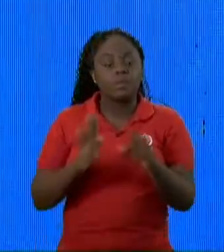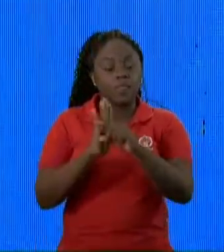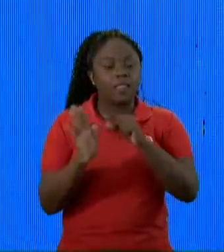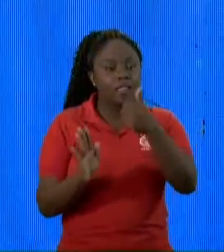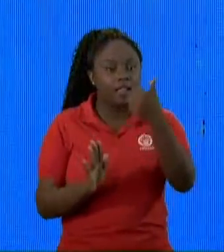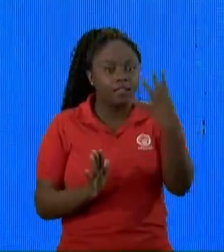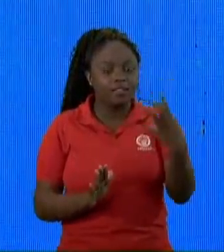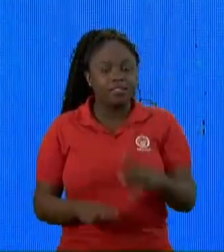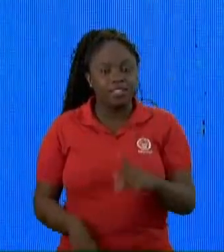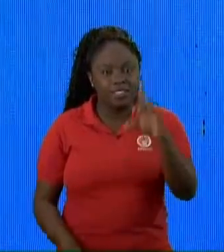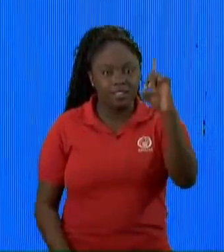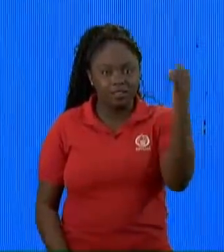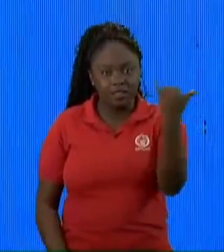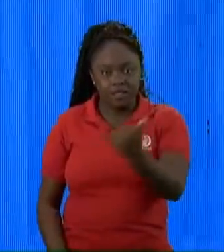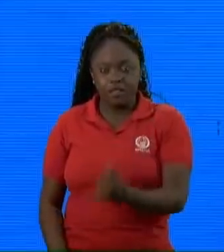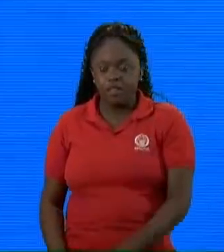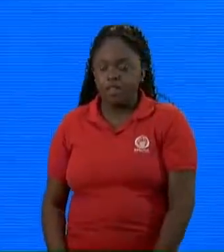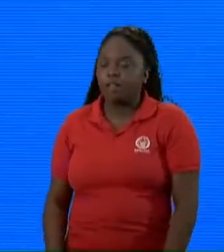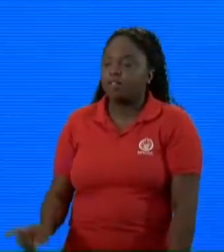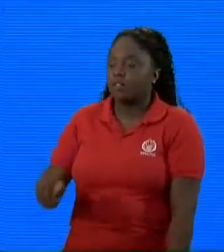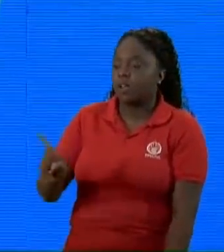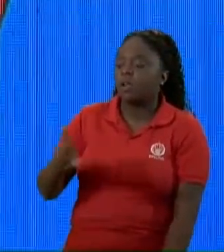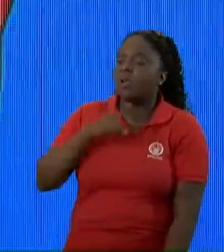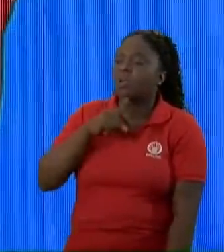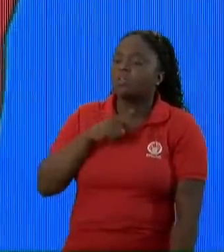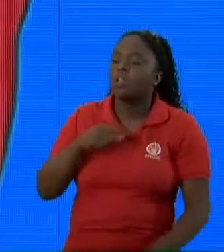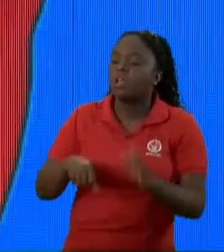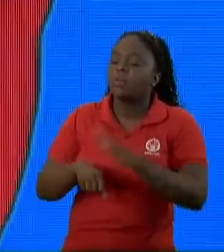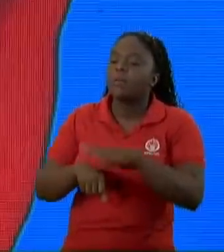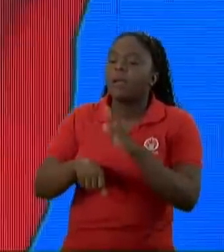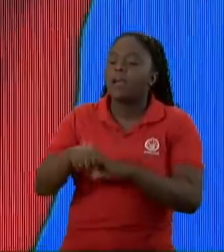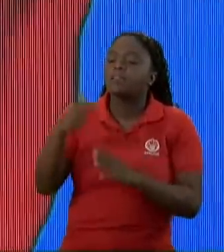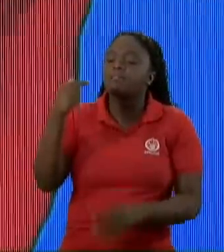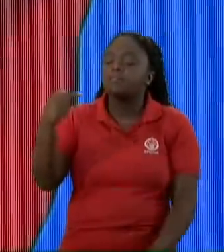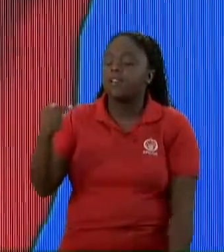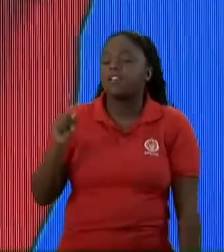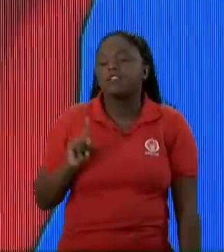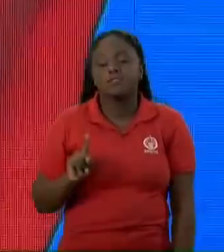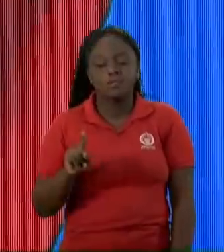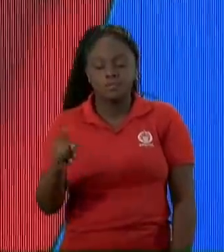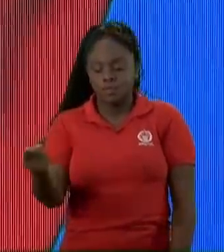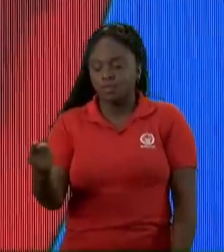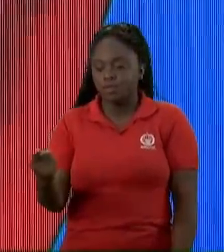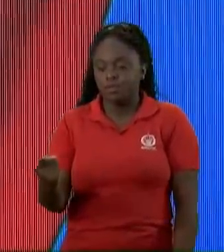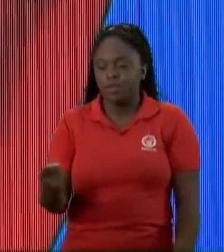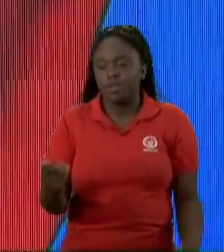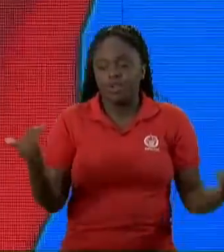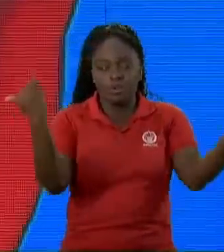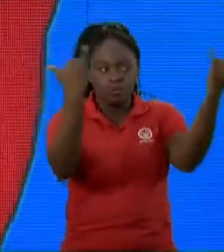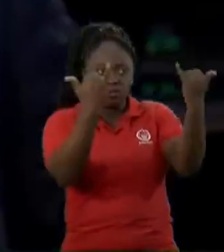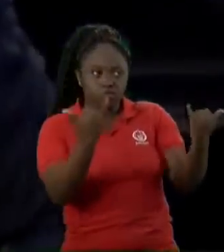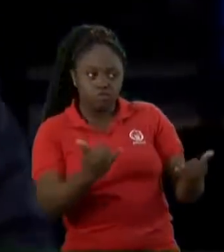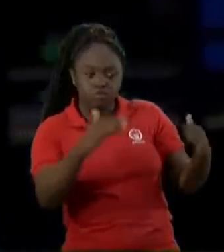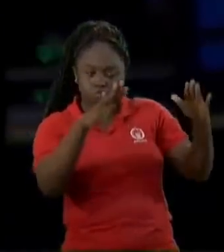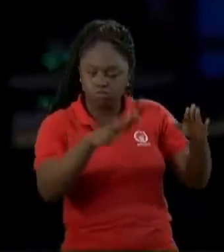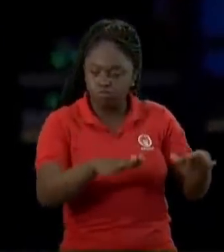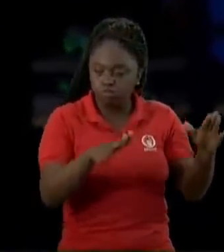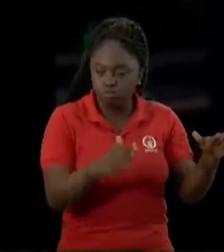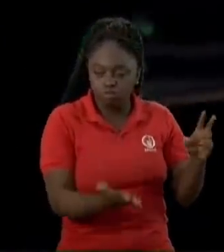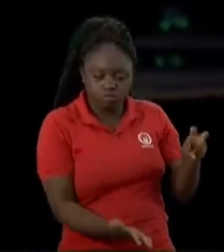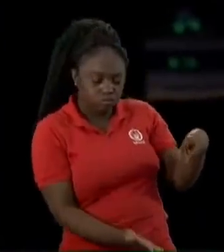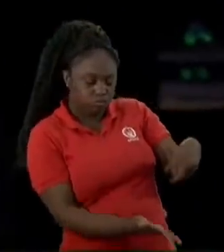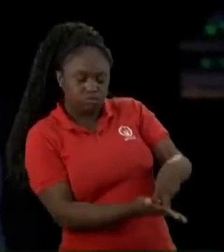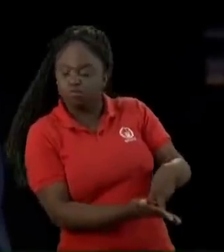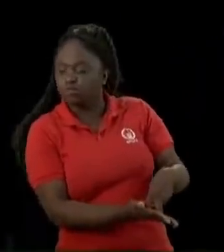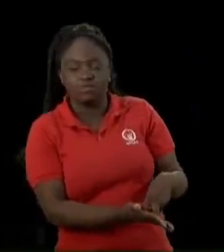diz para ele, não, eu tenho mais 7 mil que não dobraram os joelhos Você imaginou?